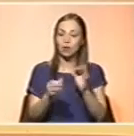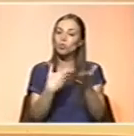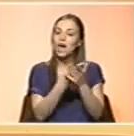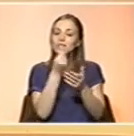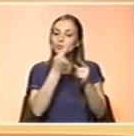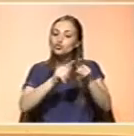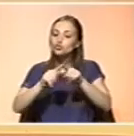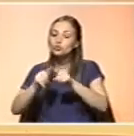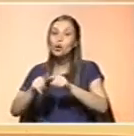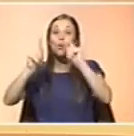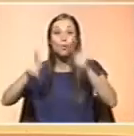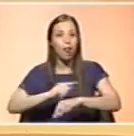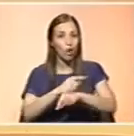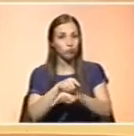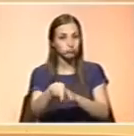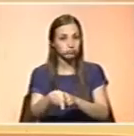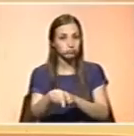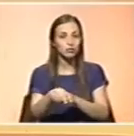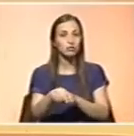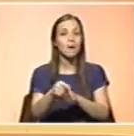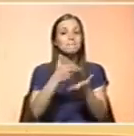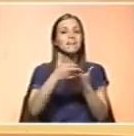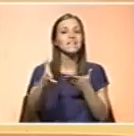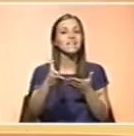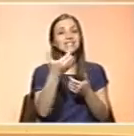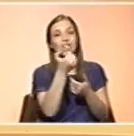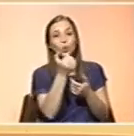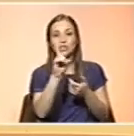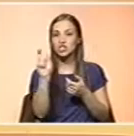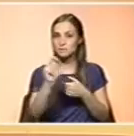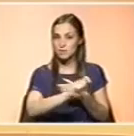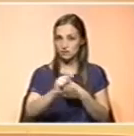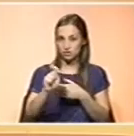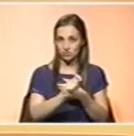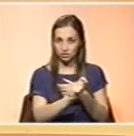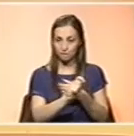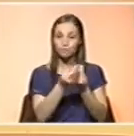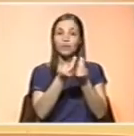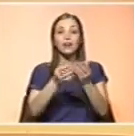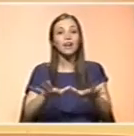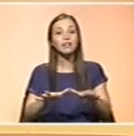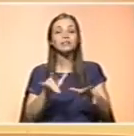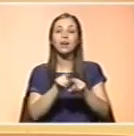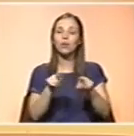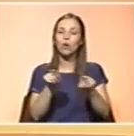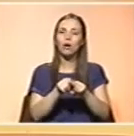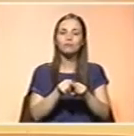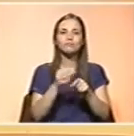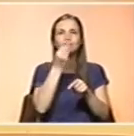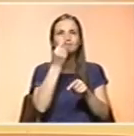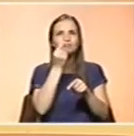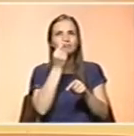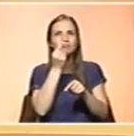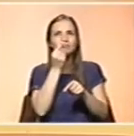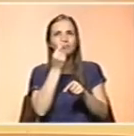se começa a fazer então a partir daí, a partir dos 5, 6 meses. Isto é, que a criança seja confrontada com uma gama variadíssima de paladares,